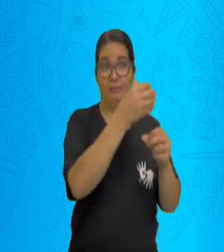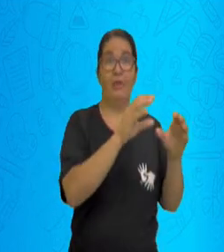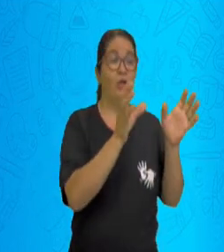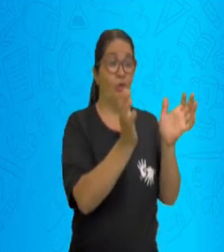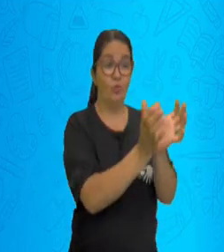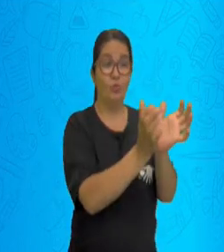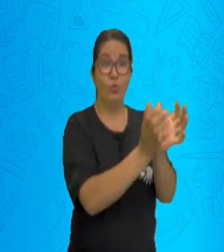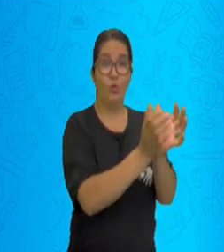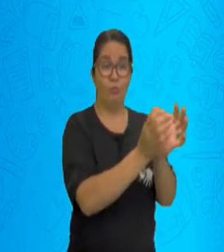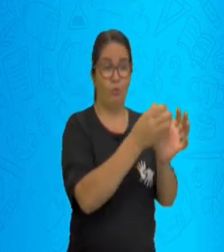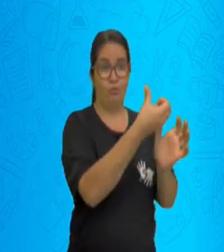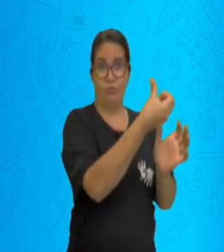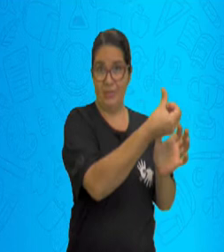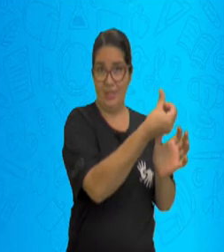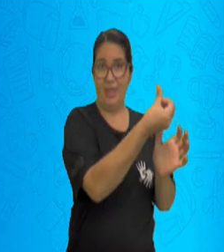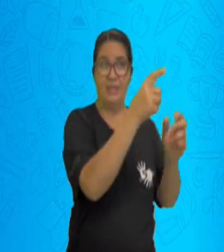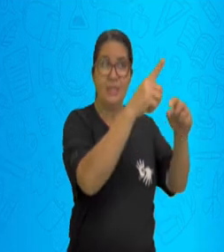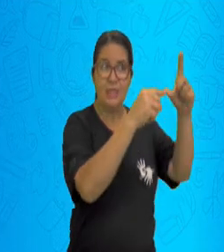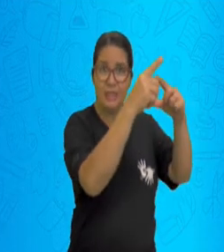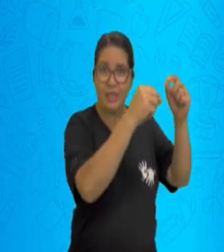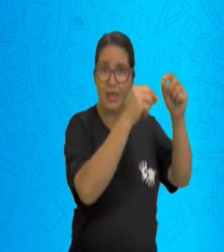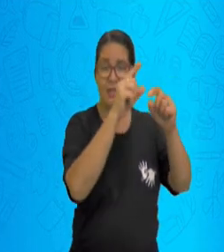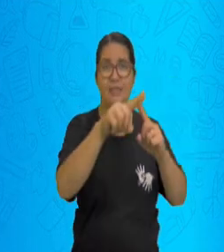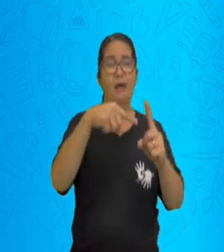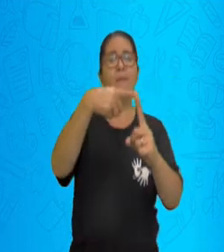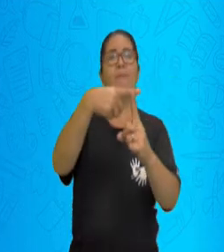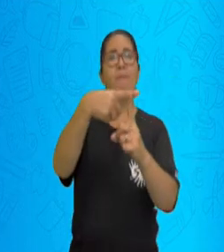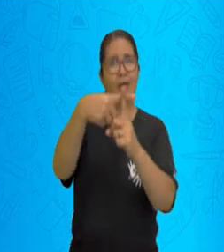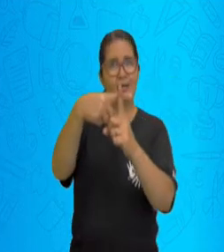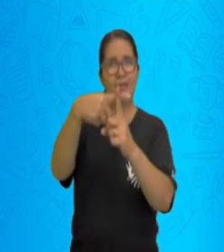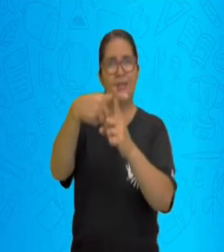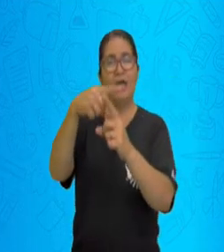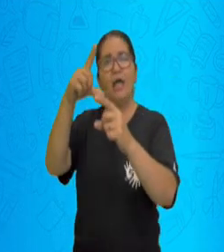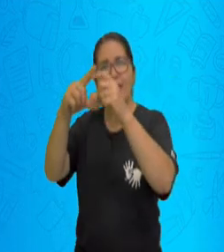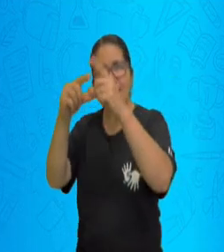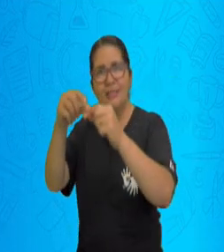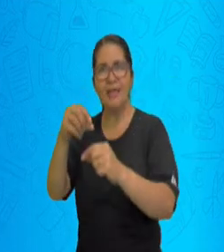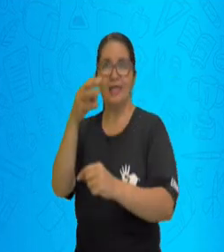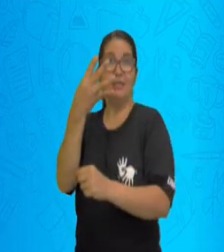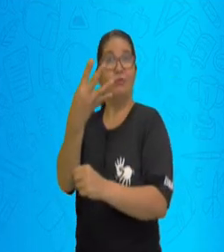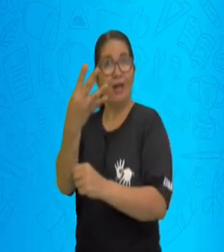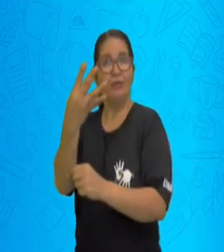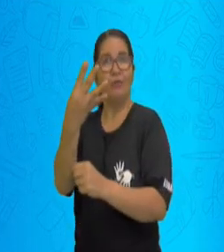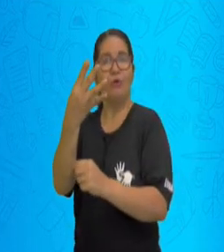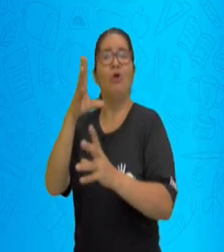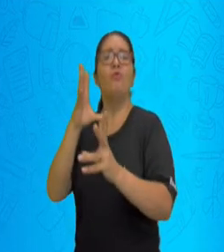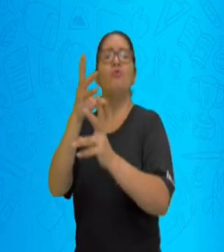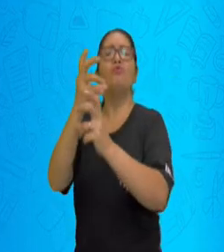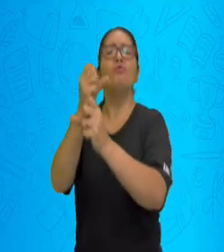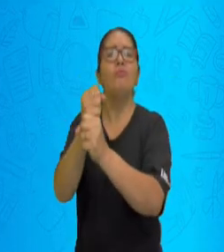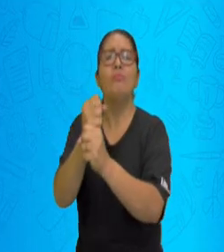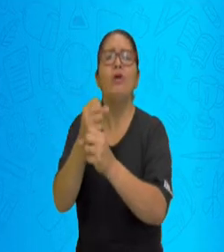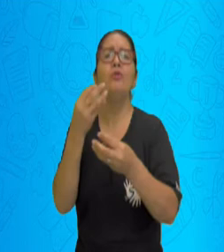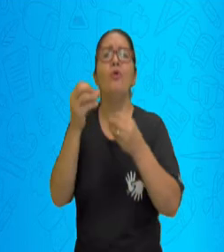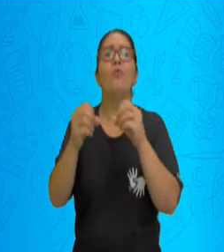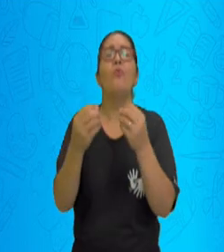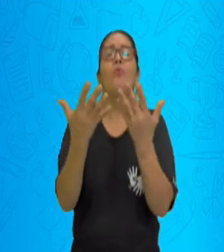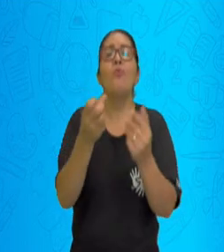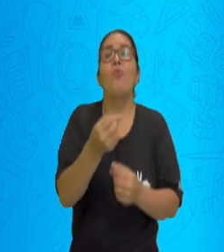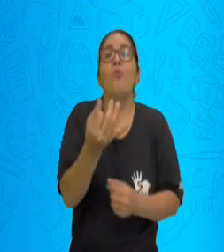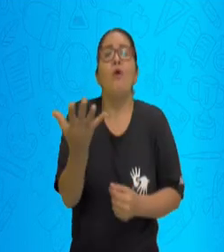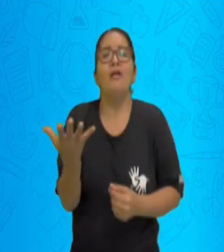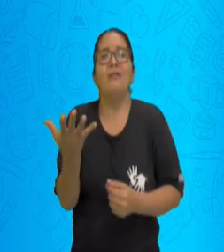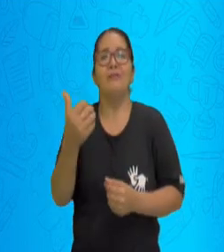mais 4 que é igual a 10. O que eu quero dizer com isso? Não é